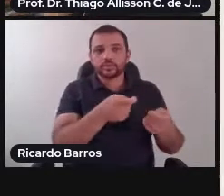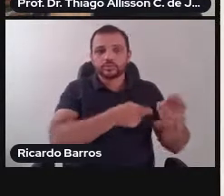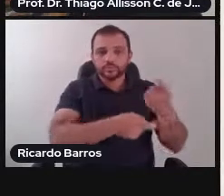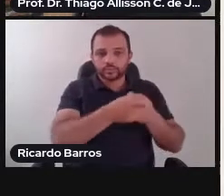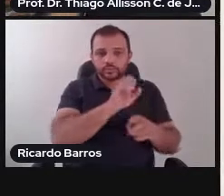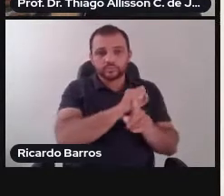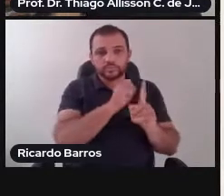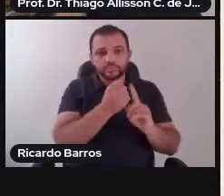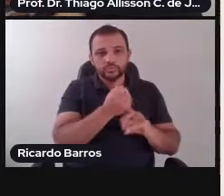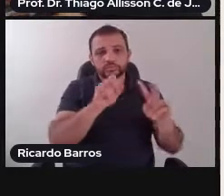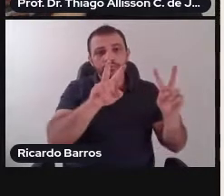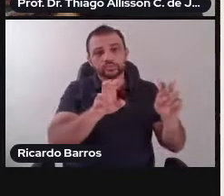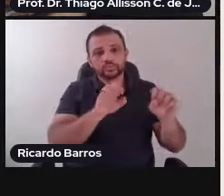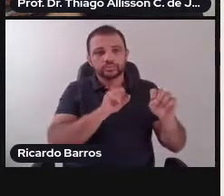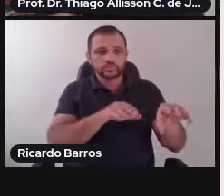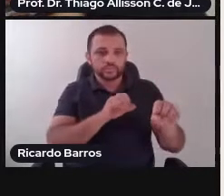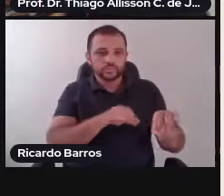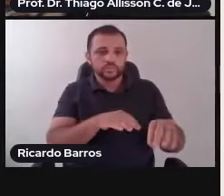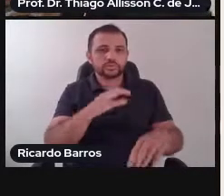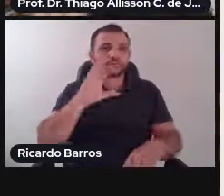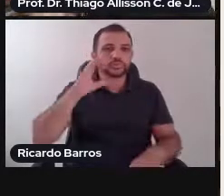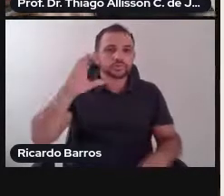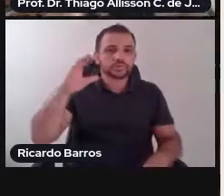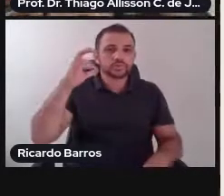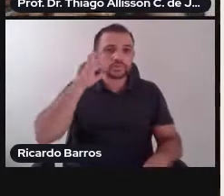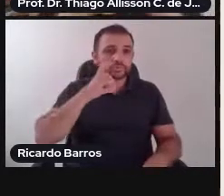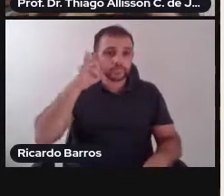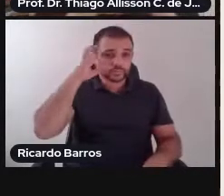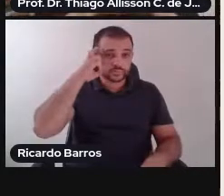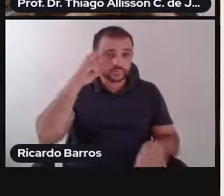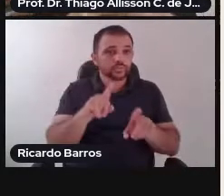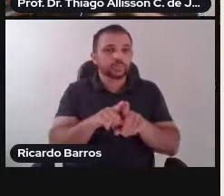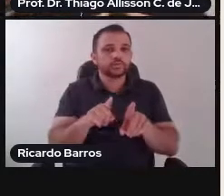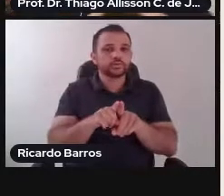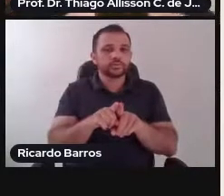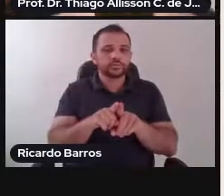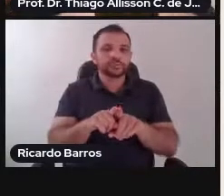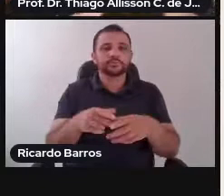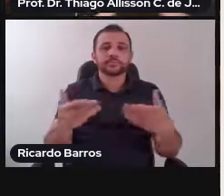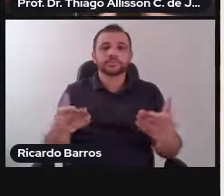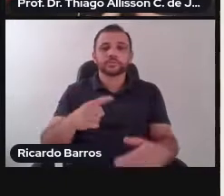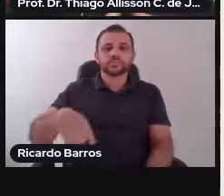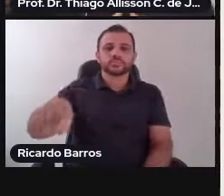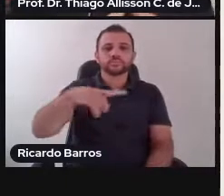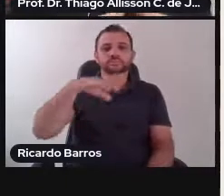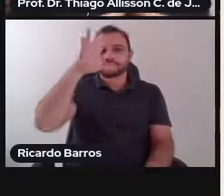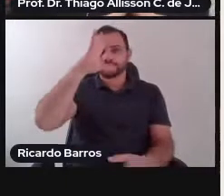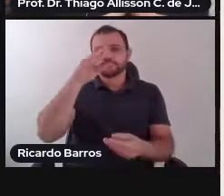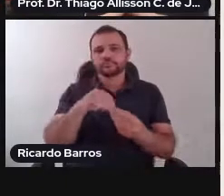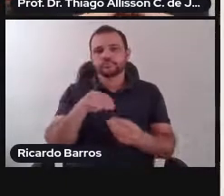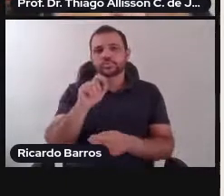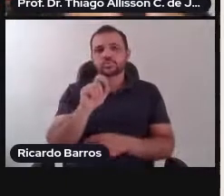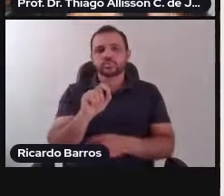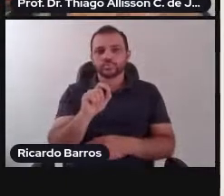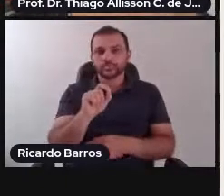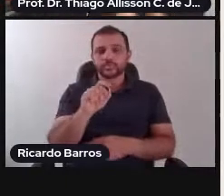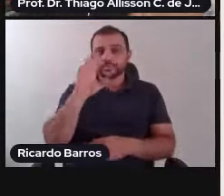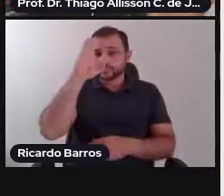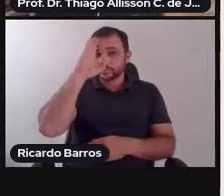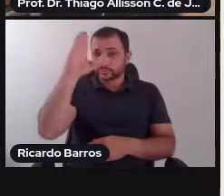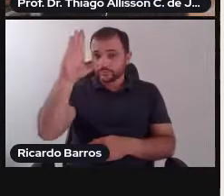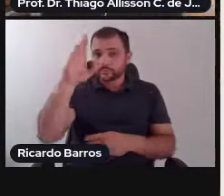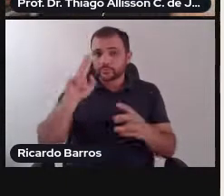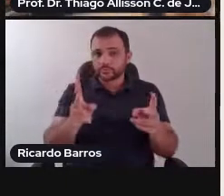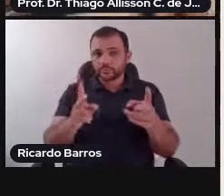educação, ciência e cultura. Compreendam, portanto, conosco que a ideia é perceber que além de se